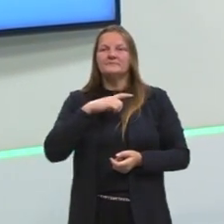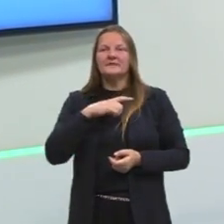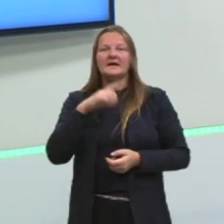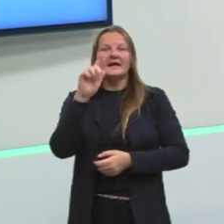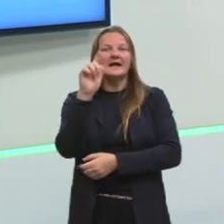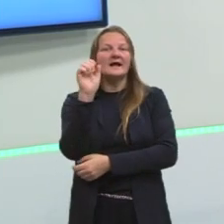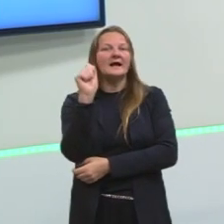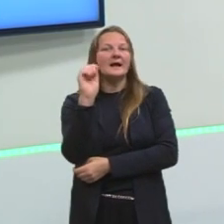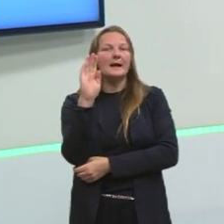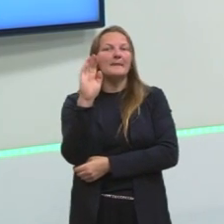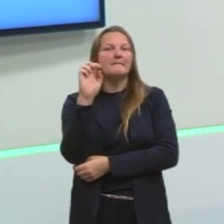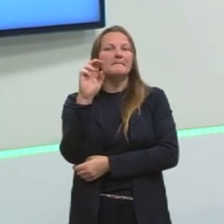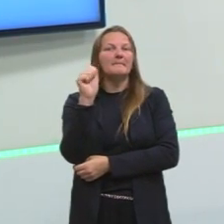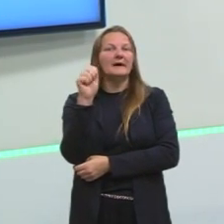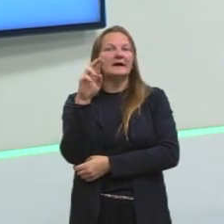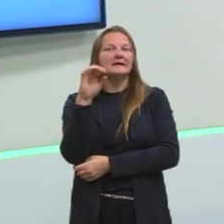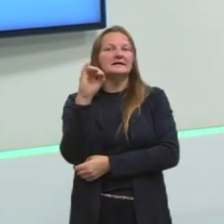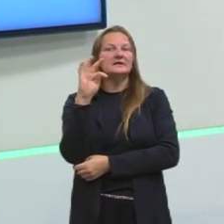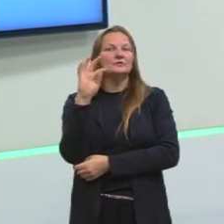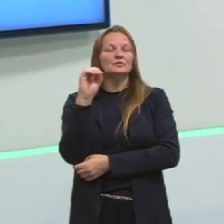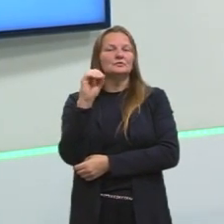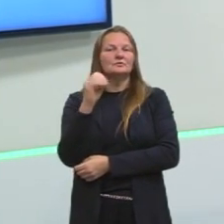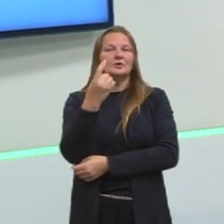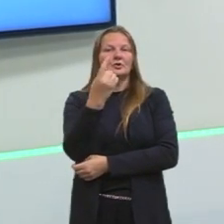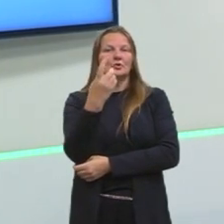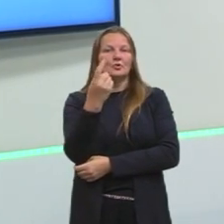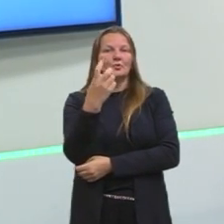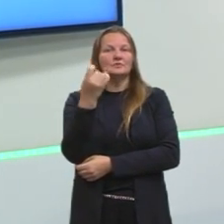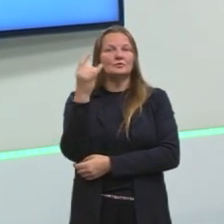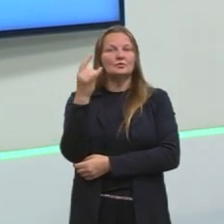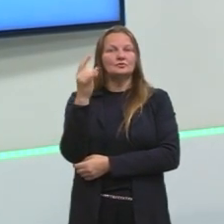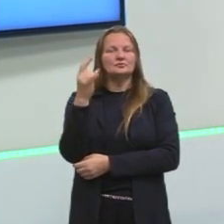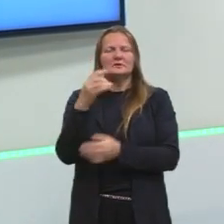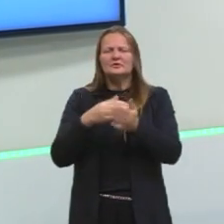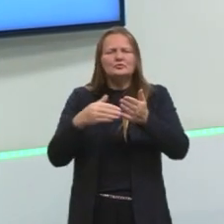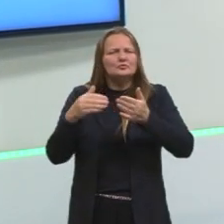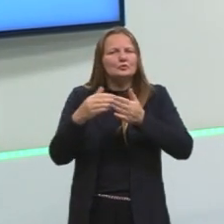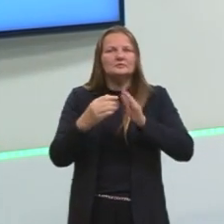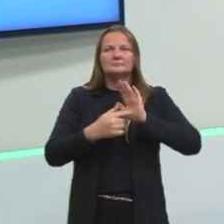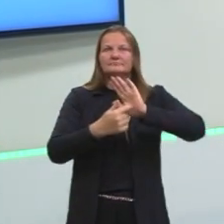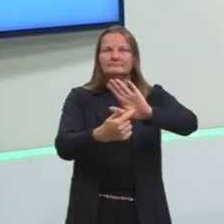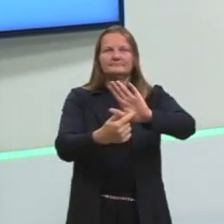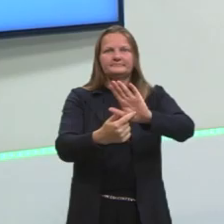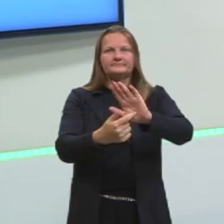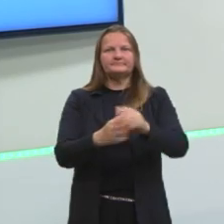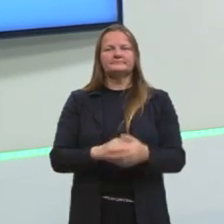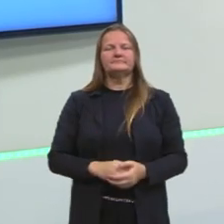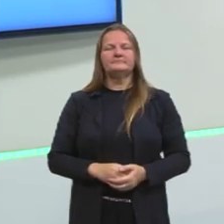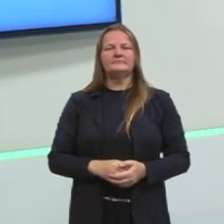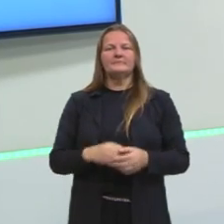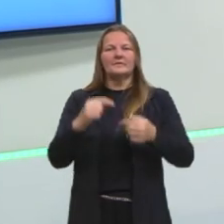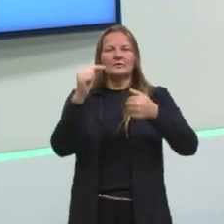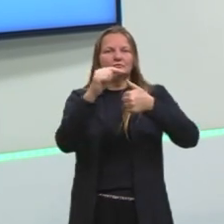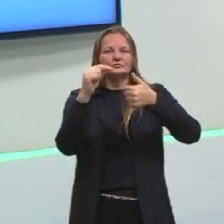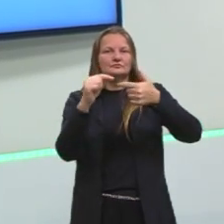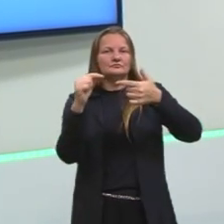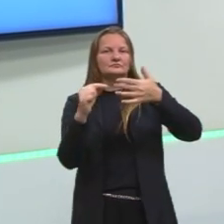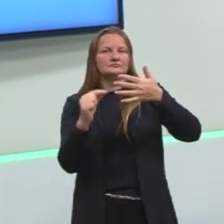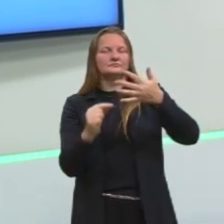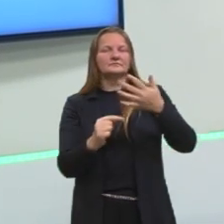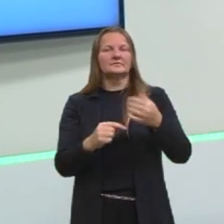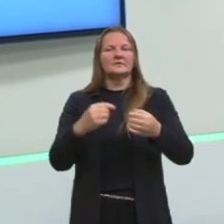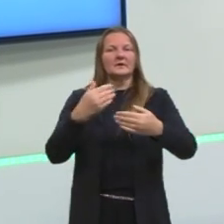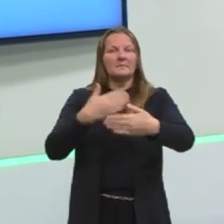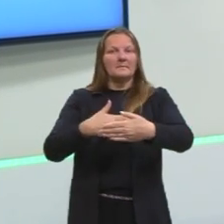12 últimas aulas. Todas as aulas apresentaram para vocês uma questão do ENEM,